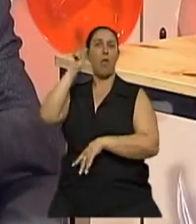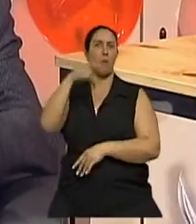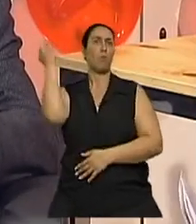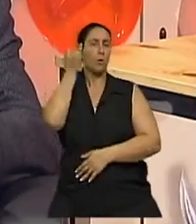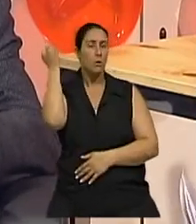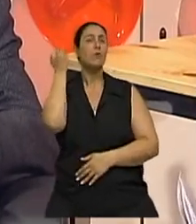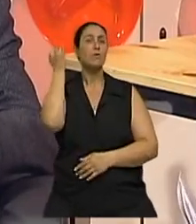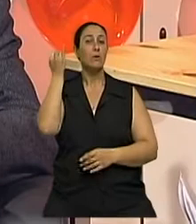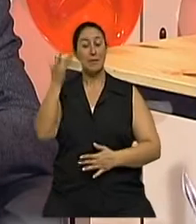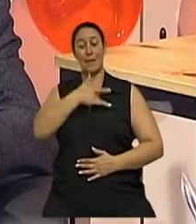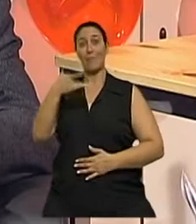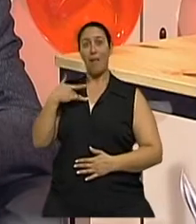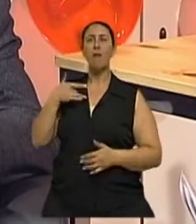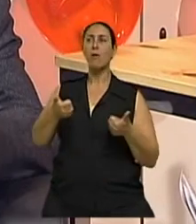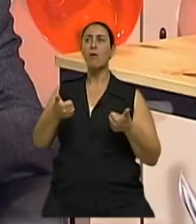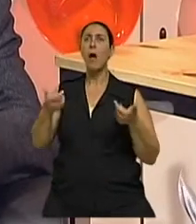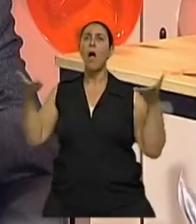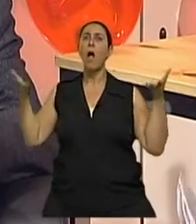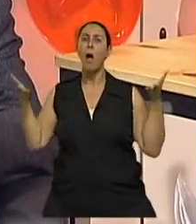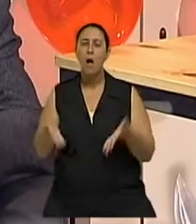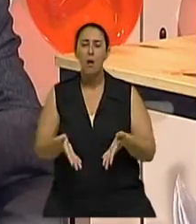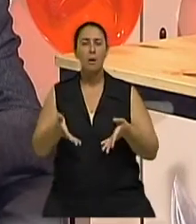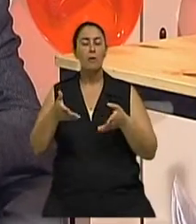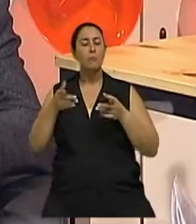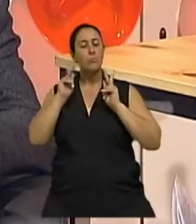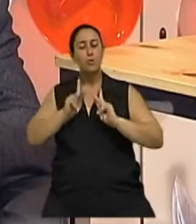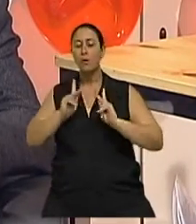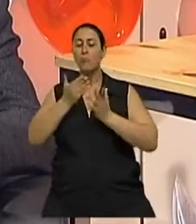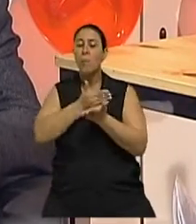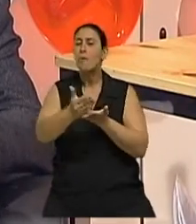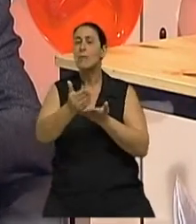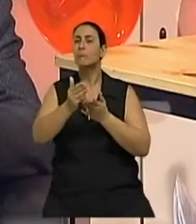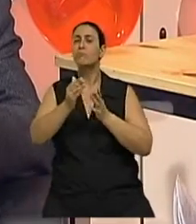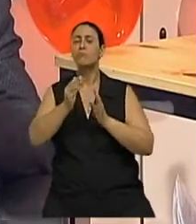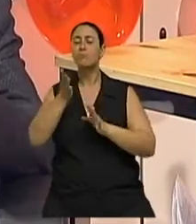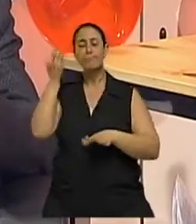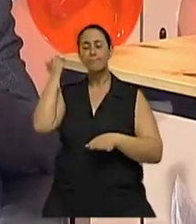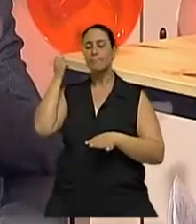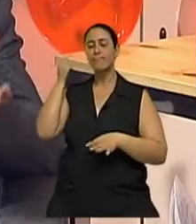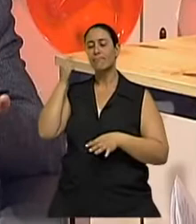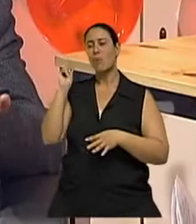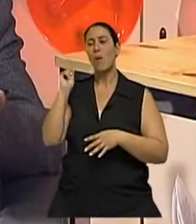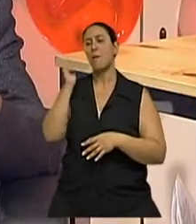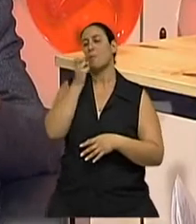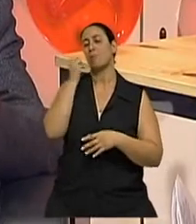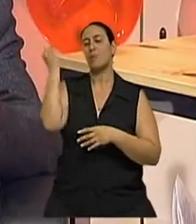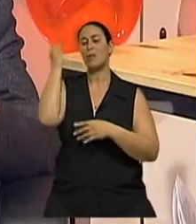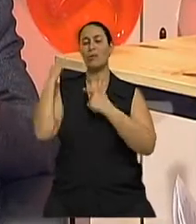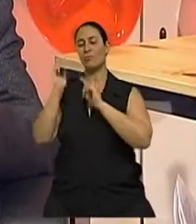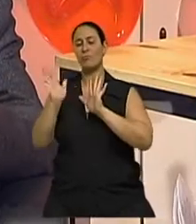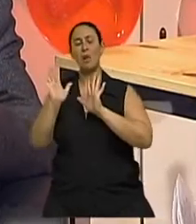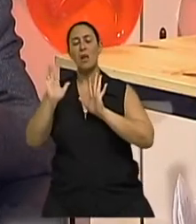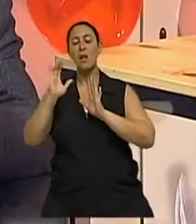ela era saudável, fisicamente, ela passa a não ver naquilo uma coisa tão significativa,